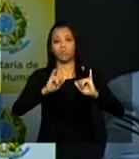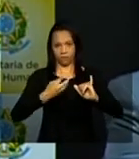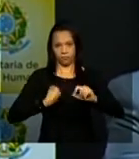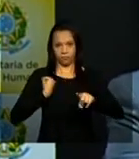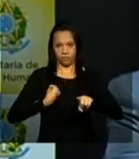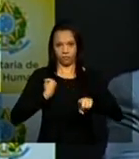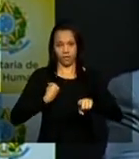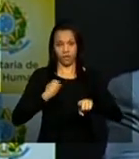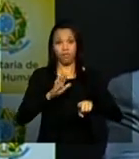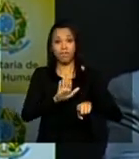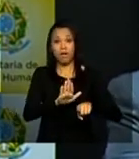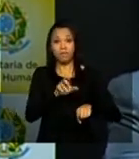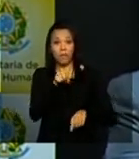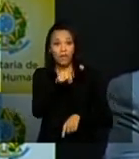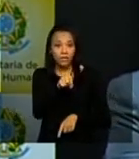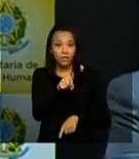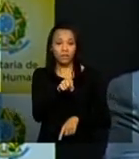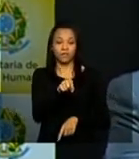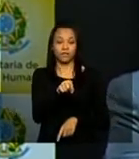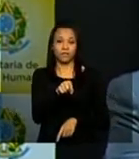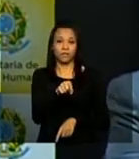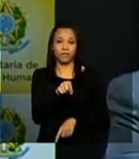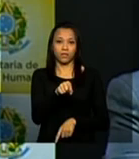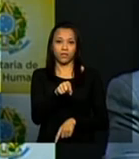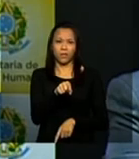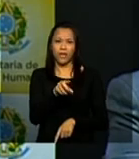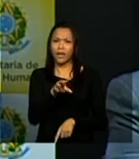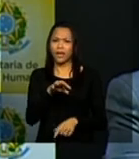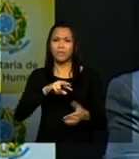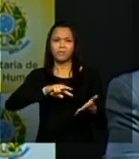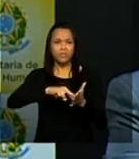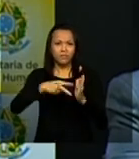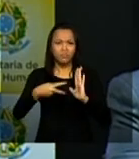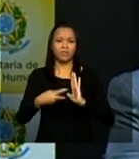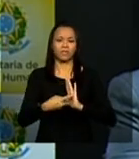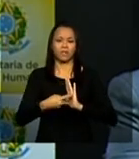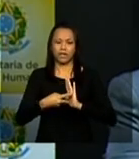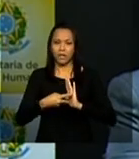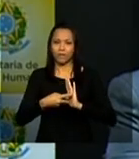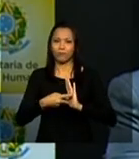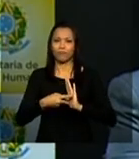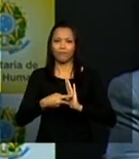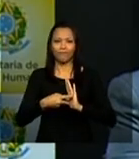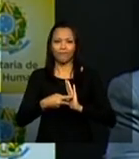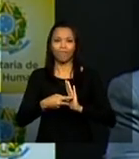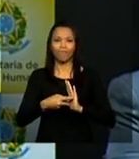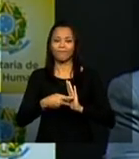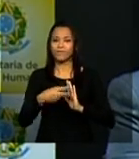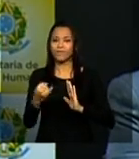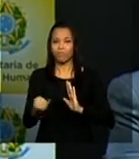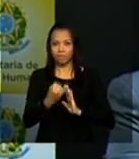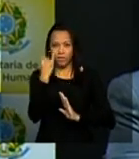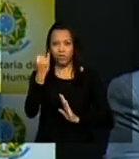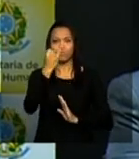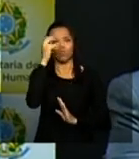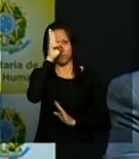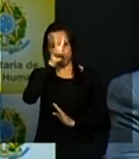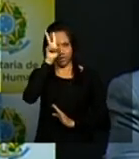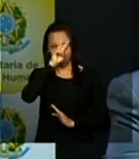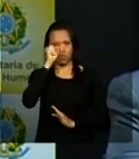mas para ele mas pelo que ele significa neste momento da história do Brasil